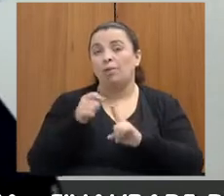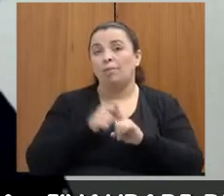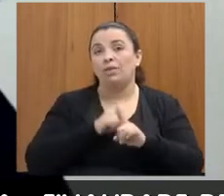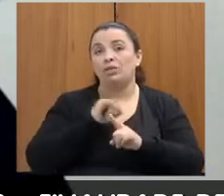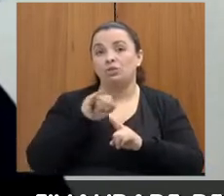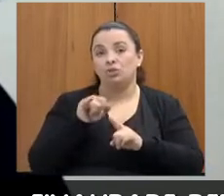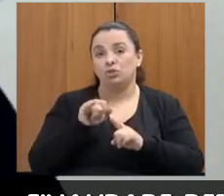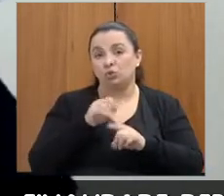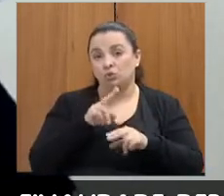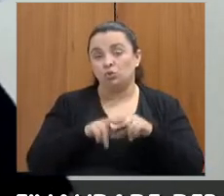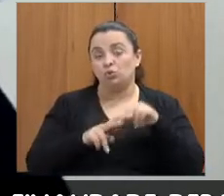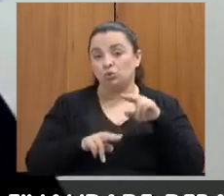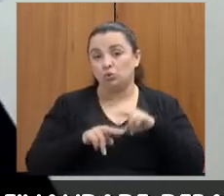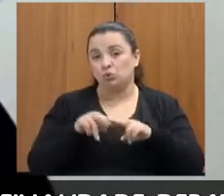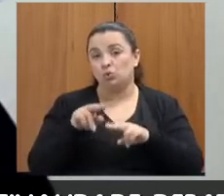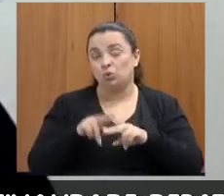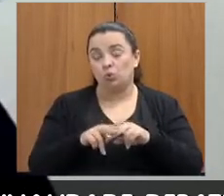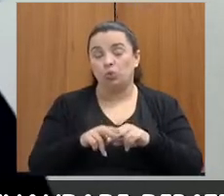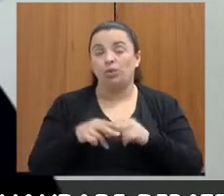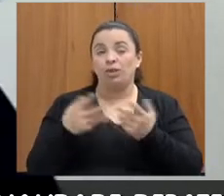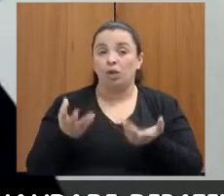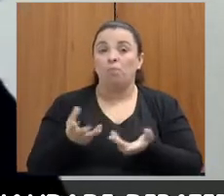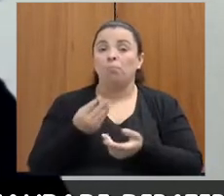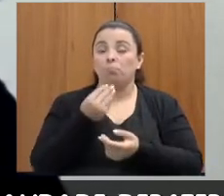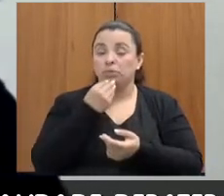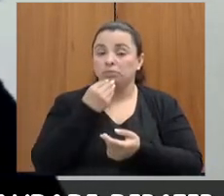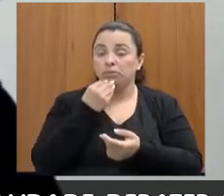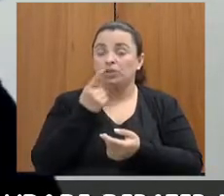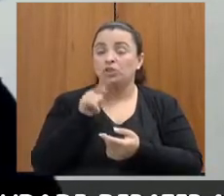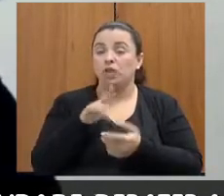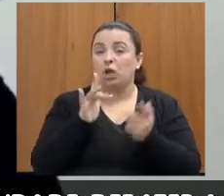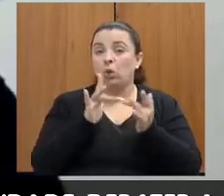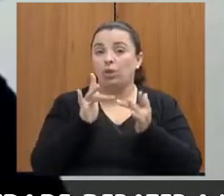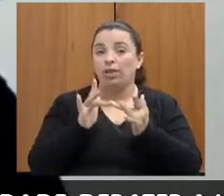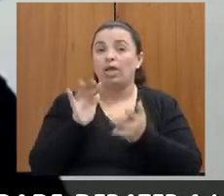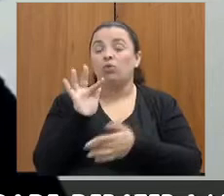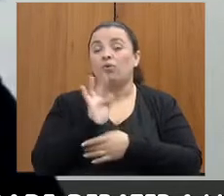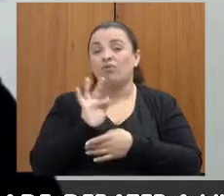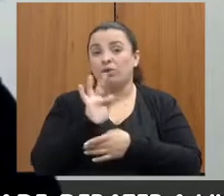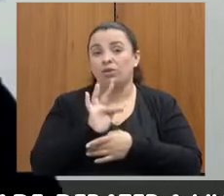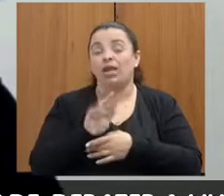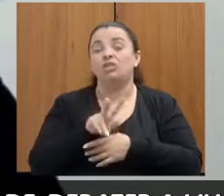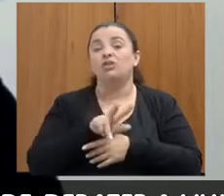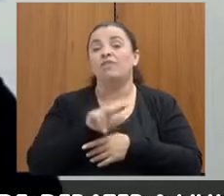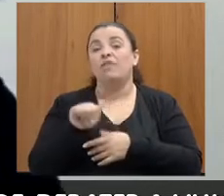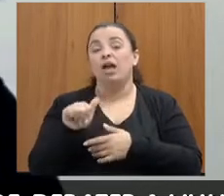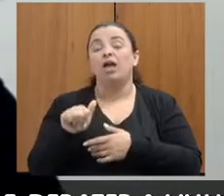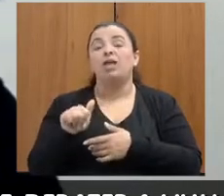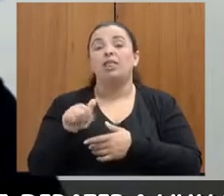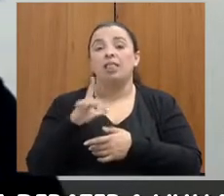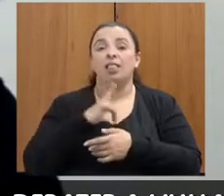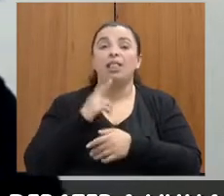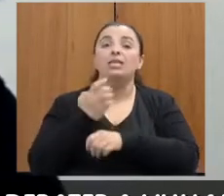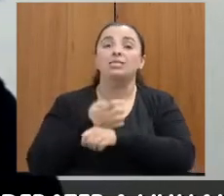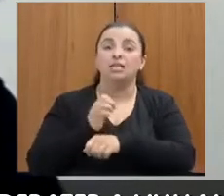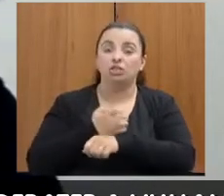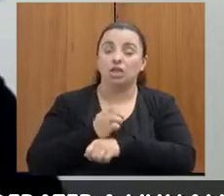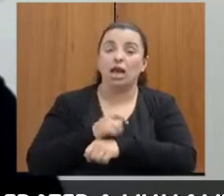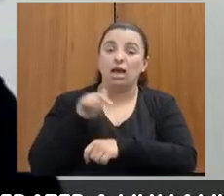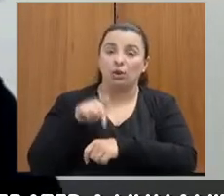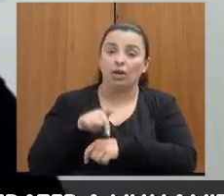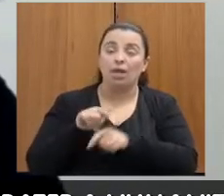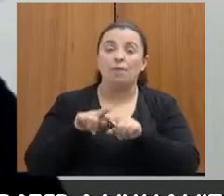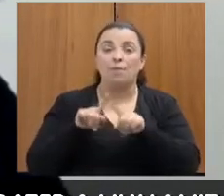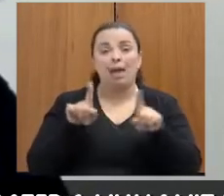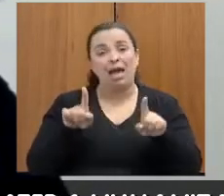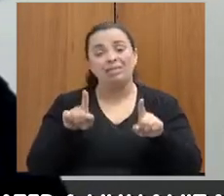Então, possivelmente, a gente já entrou em contato com a faculdade, possivelmente, logo, logo, nós vamos ter estagiários aqui. Mas, até o momento, é só